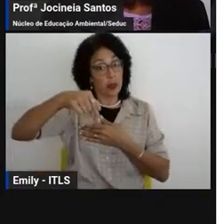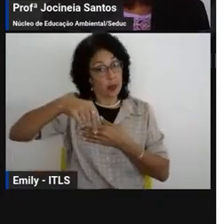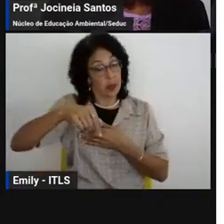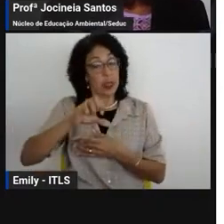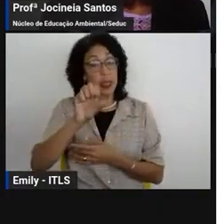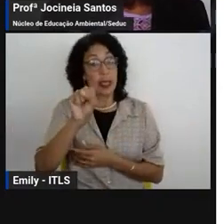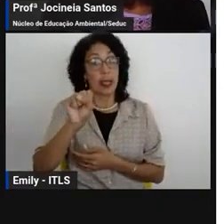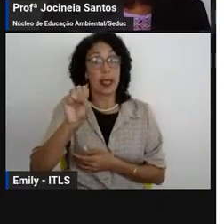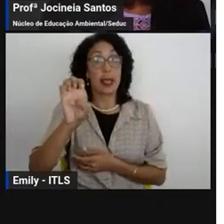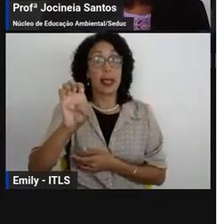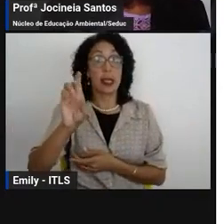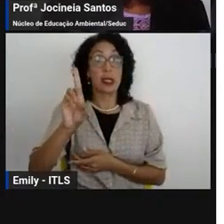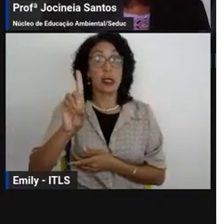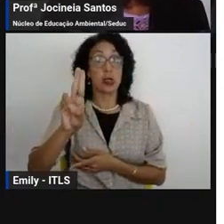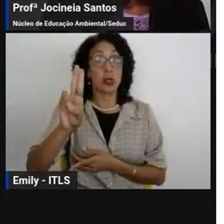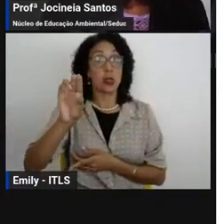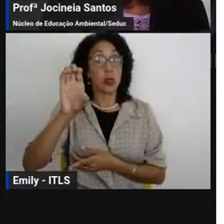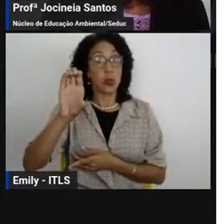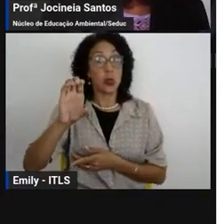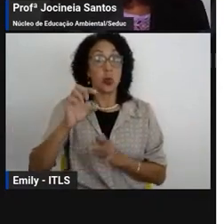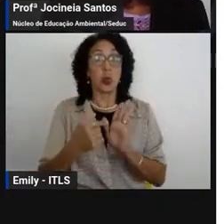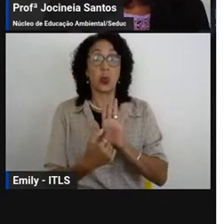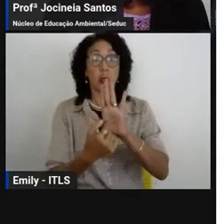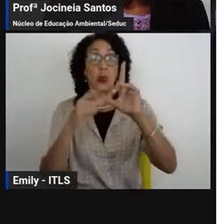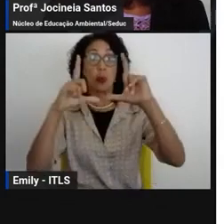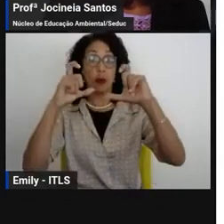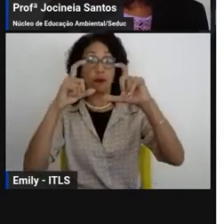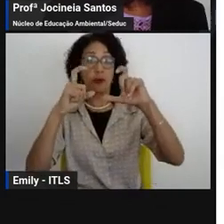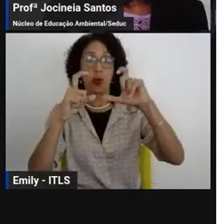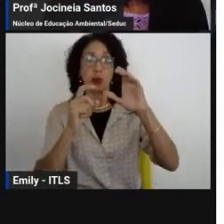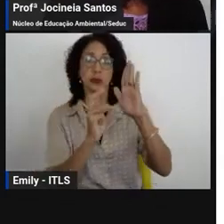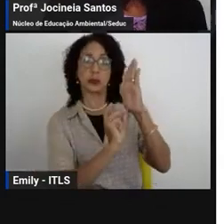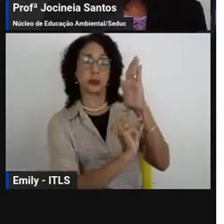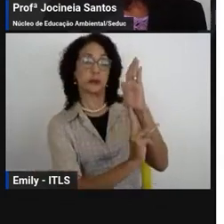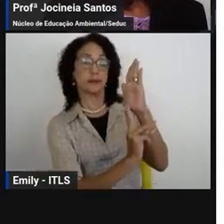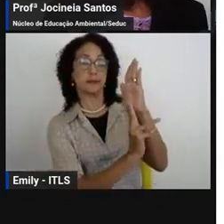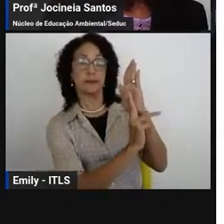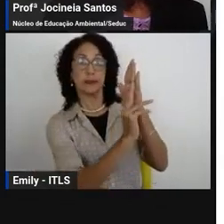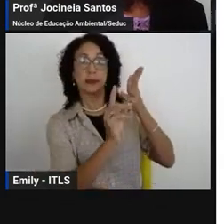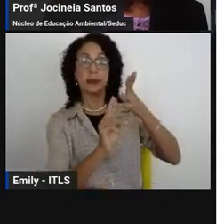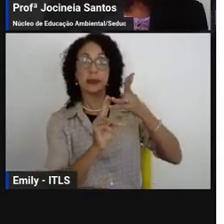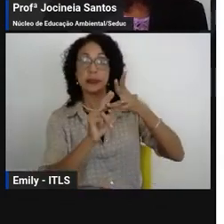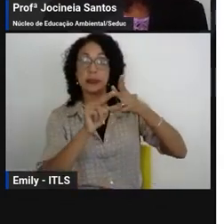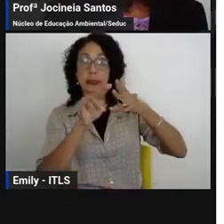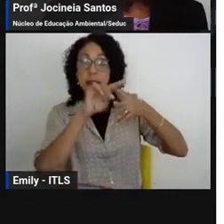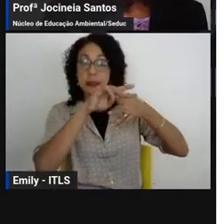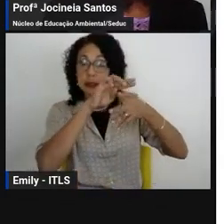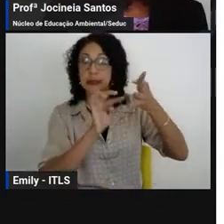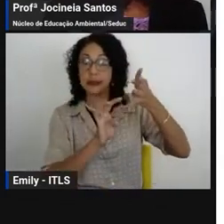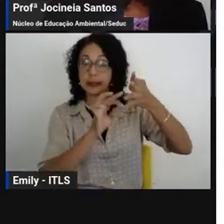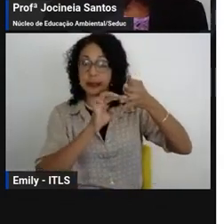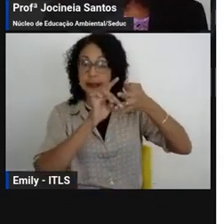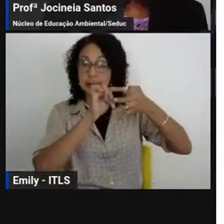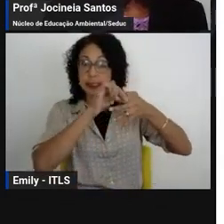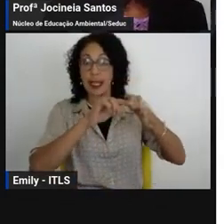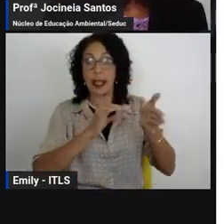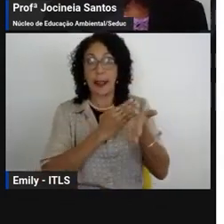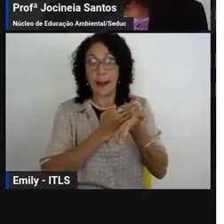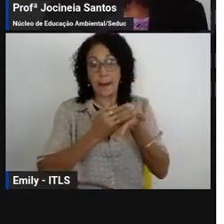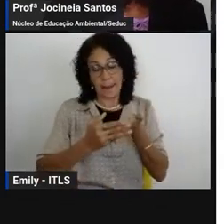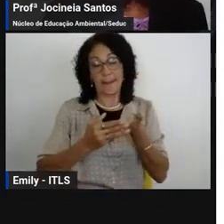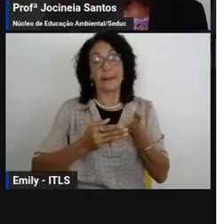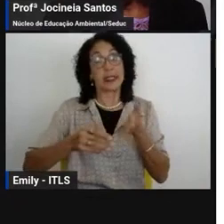aí na imagem desse caso ao lado onde nós fomos primeiros esses agentes que